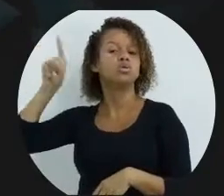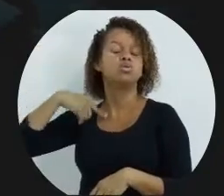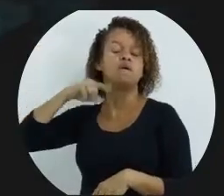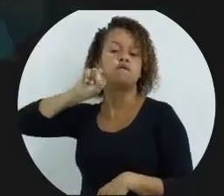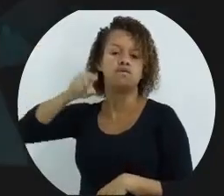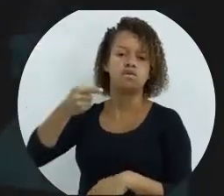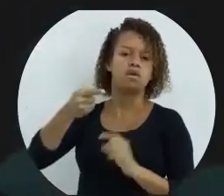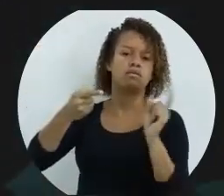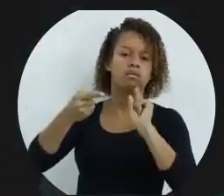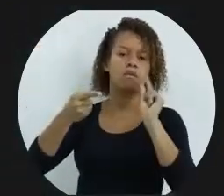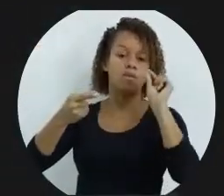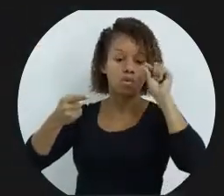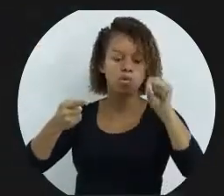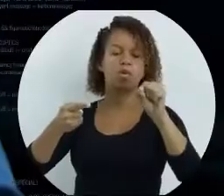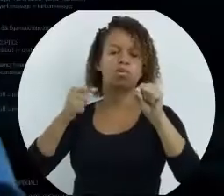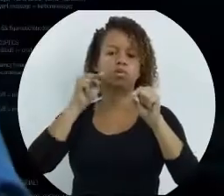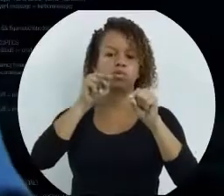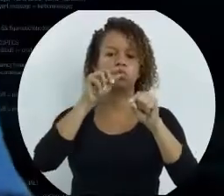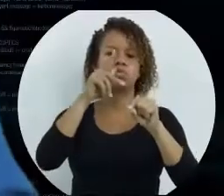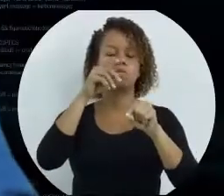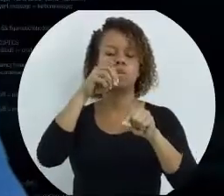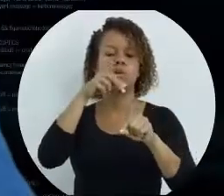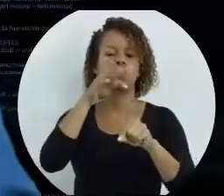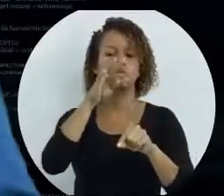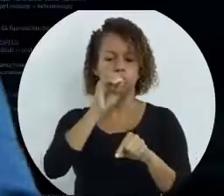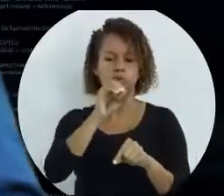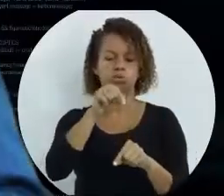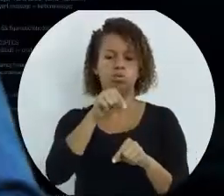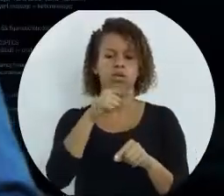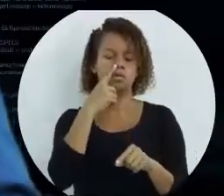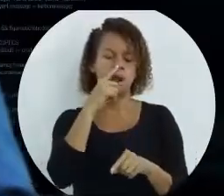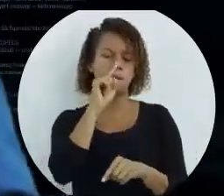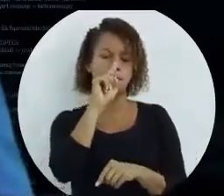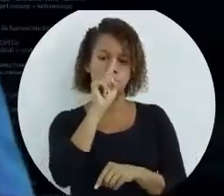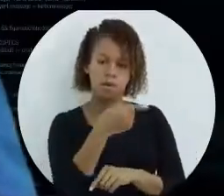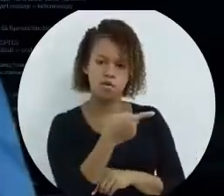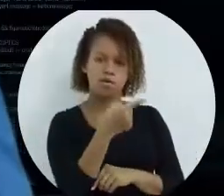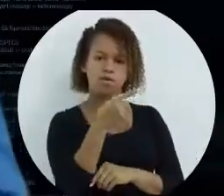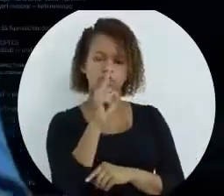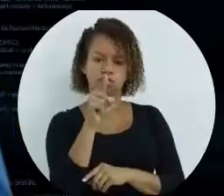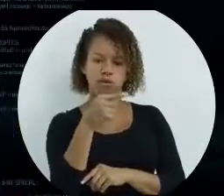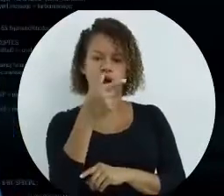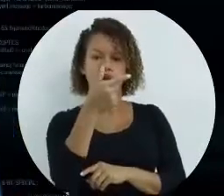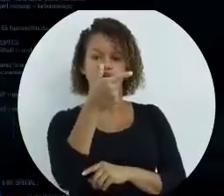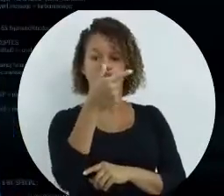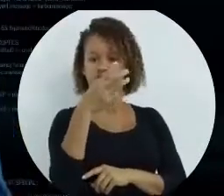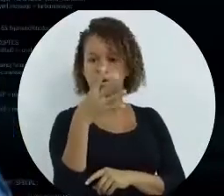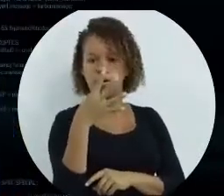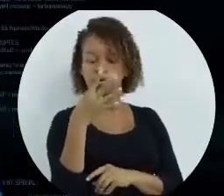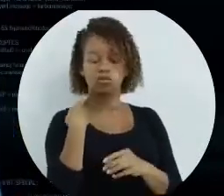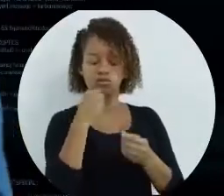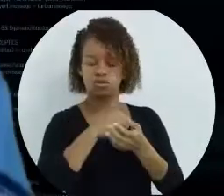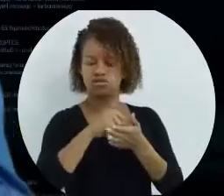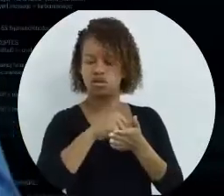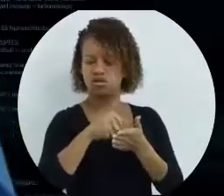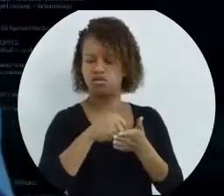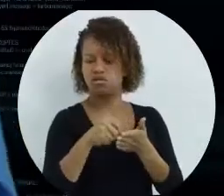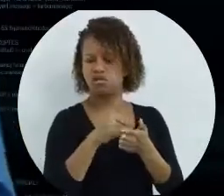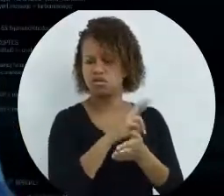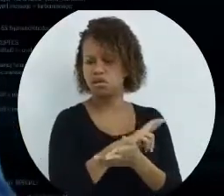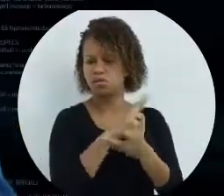eles usam o ponto. Mas é como se fosse mil vírgula vinte e quatro. Só que quando você for escrever, você